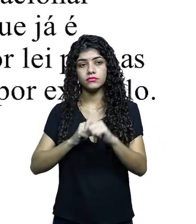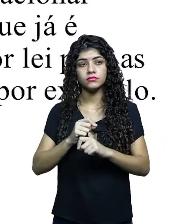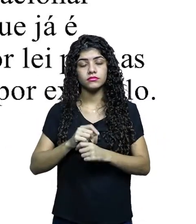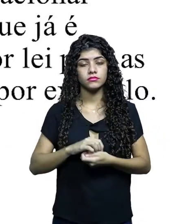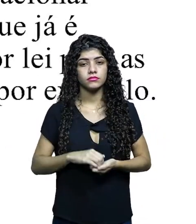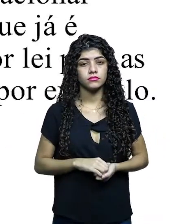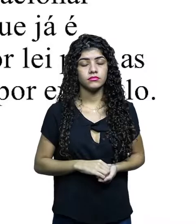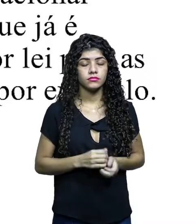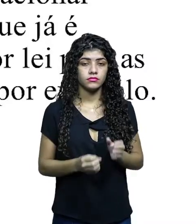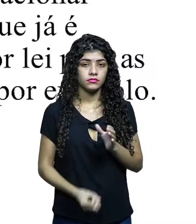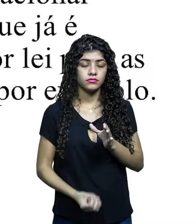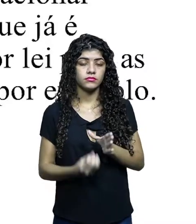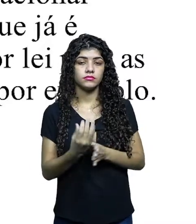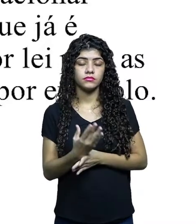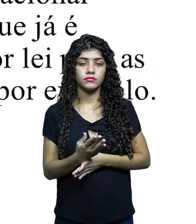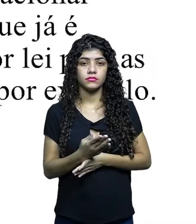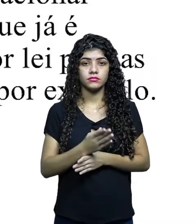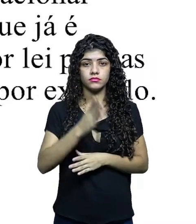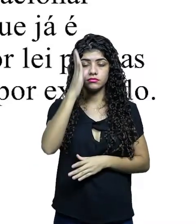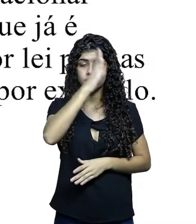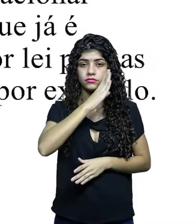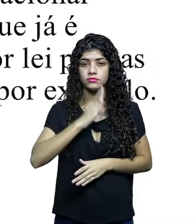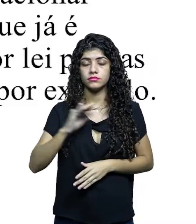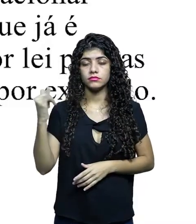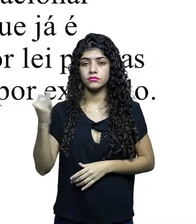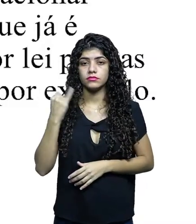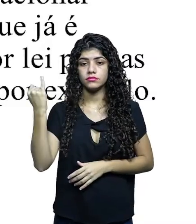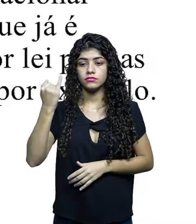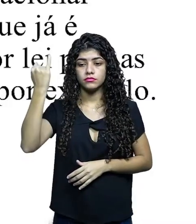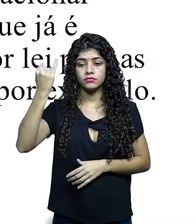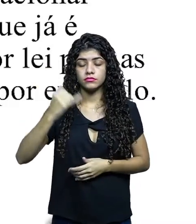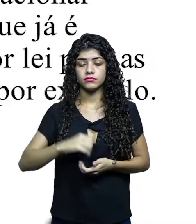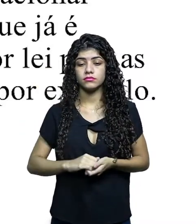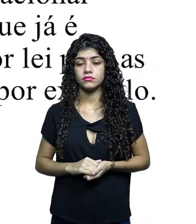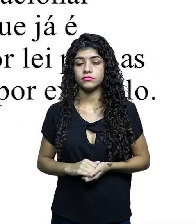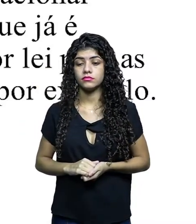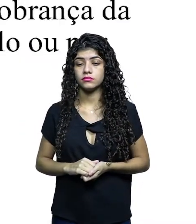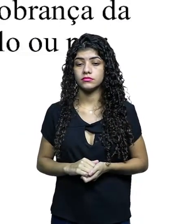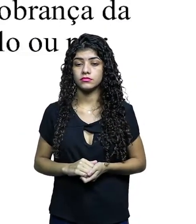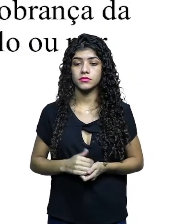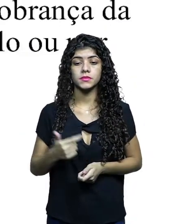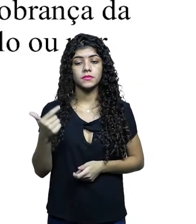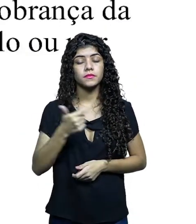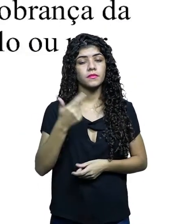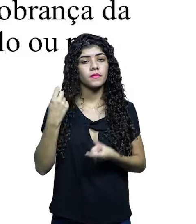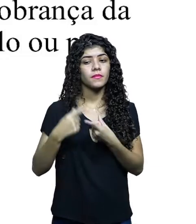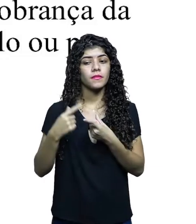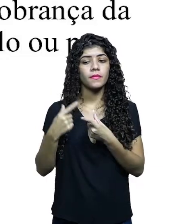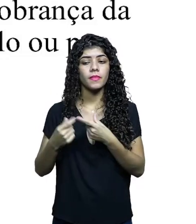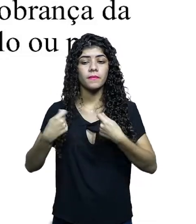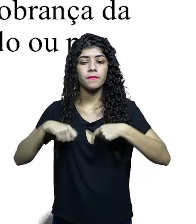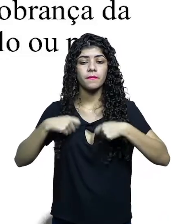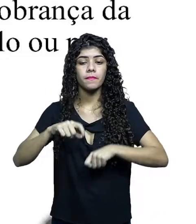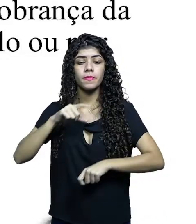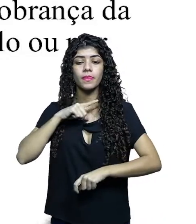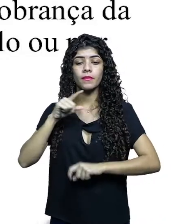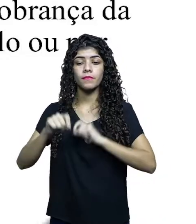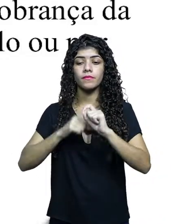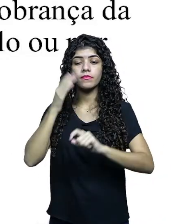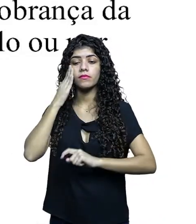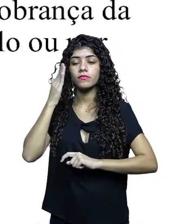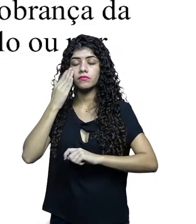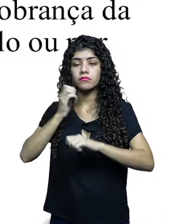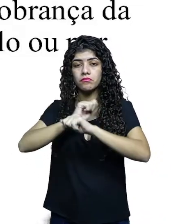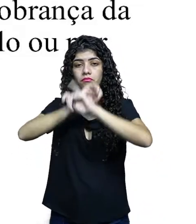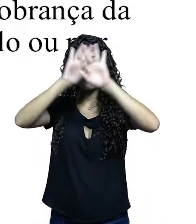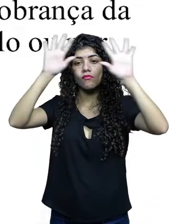existe cota de tela para produções nacionais. Então, isso é importante. Vamos para o próximo slide. Dois, porque é necessário se firmar